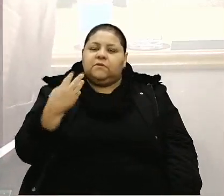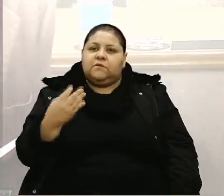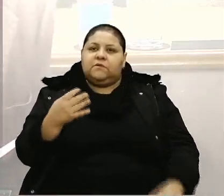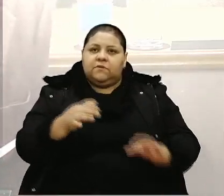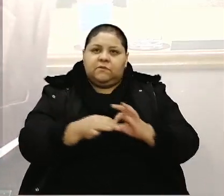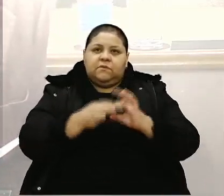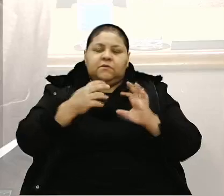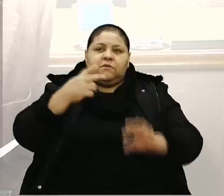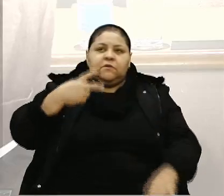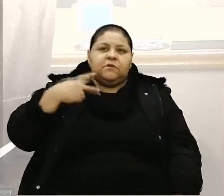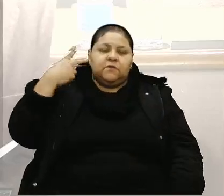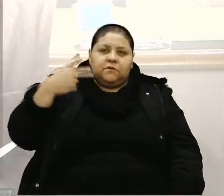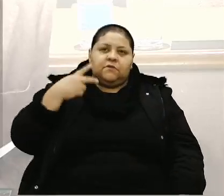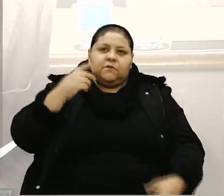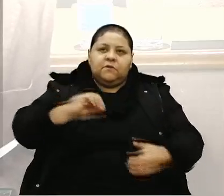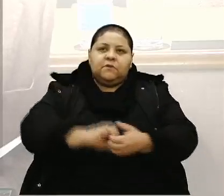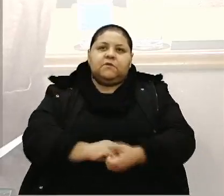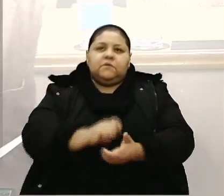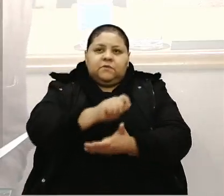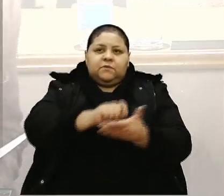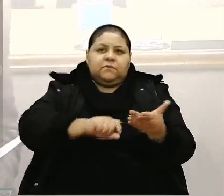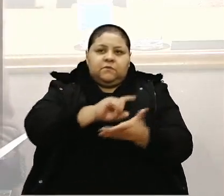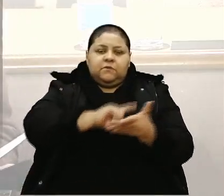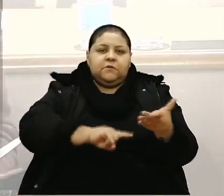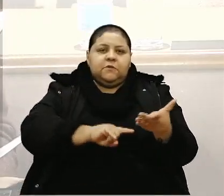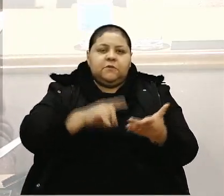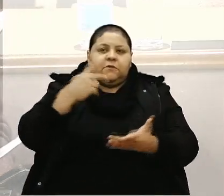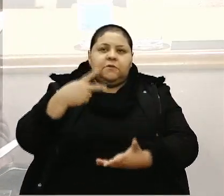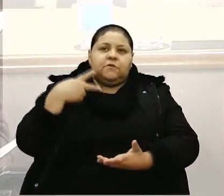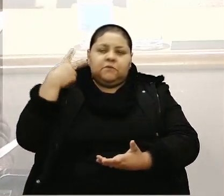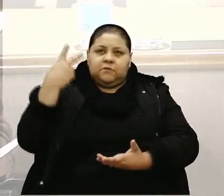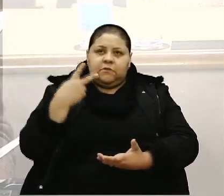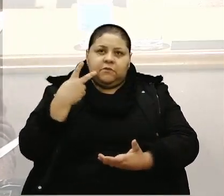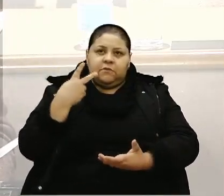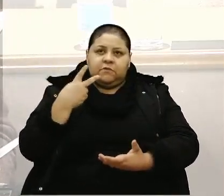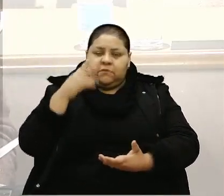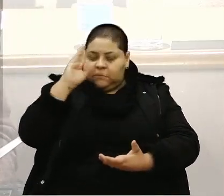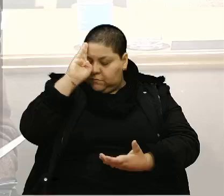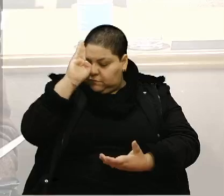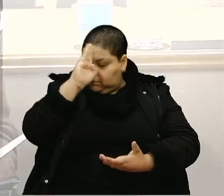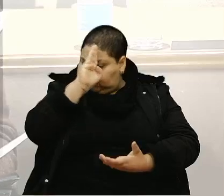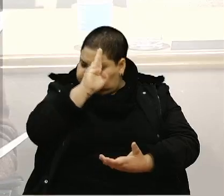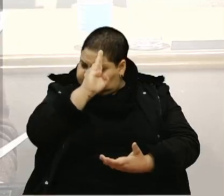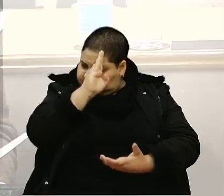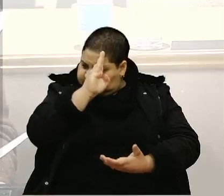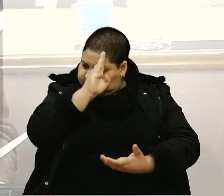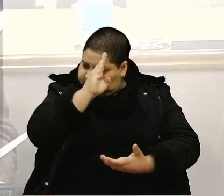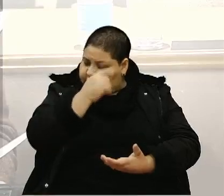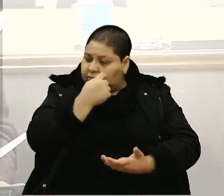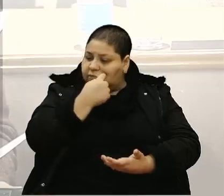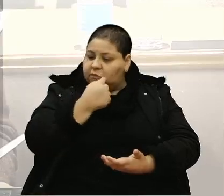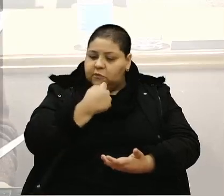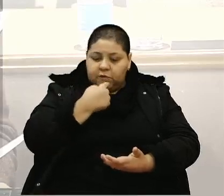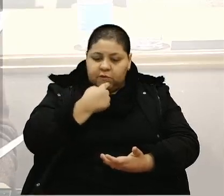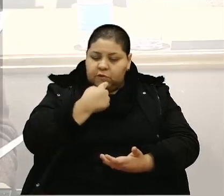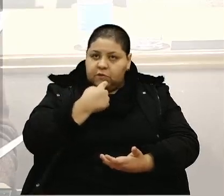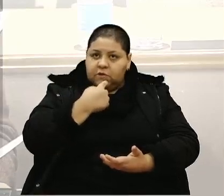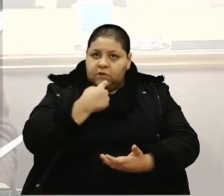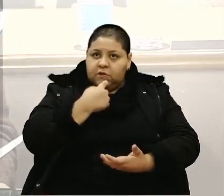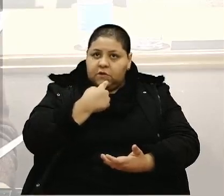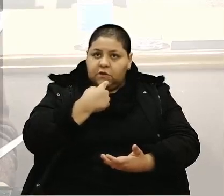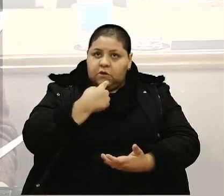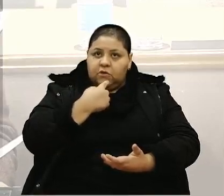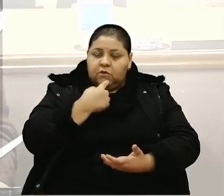da emancipação política. Assim, nesse parecer, vereador Adriano Bressan, vereador Vagre Petrini, vereador